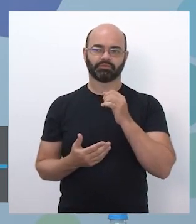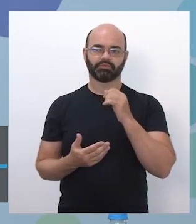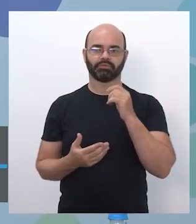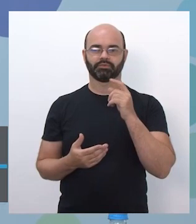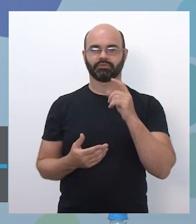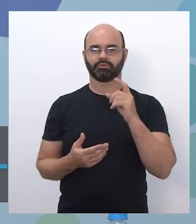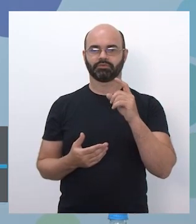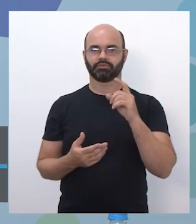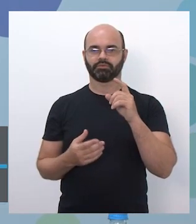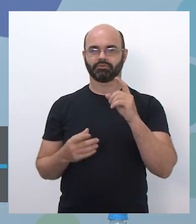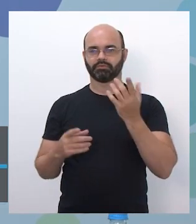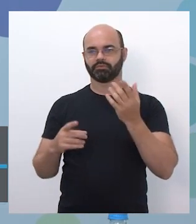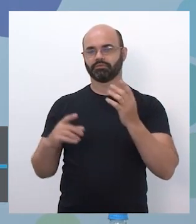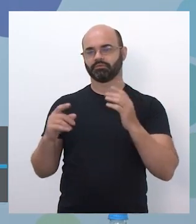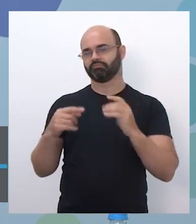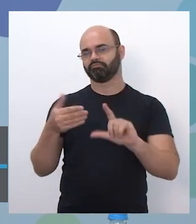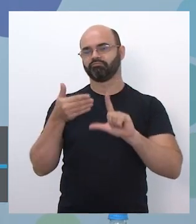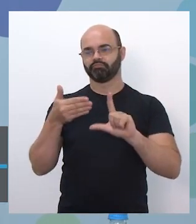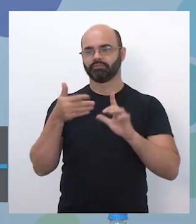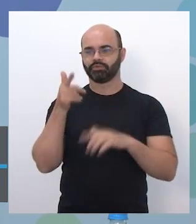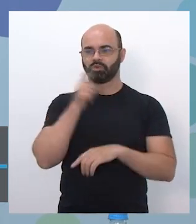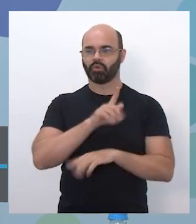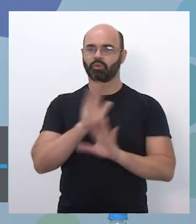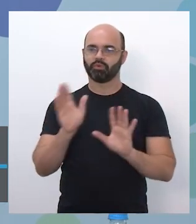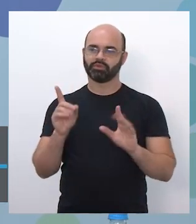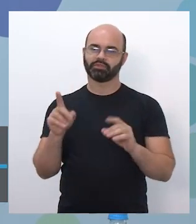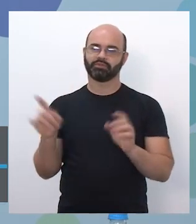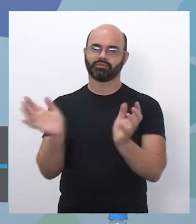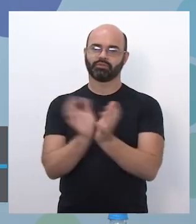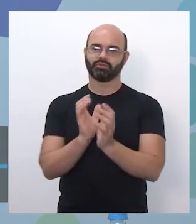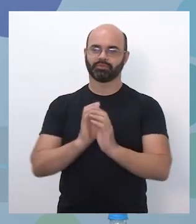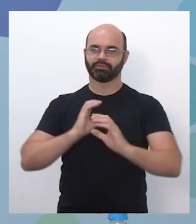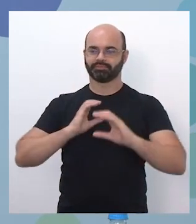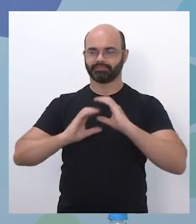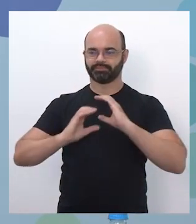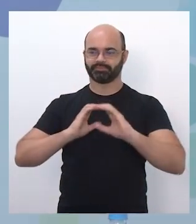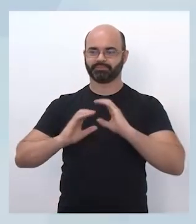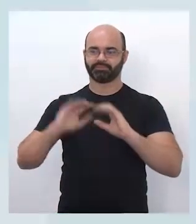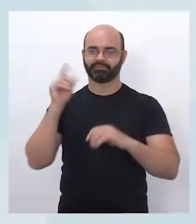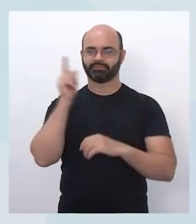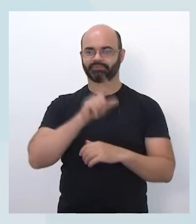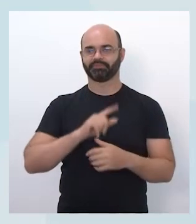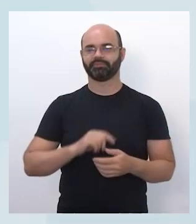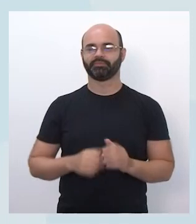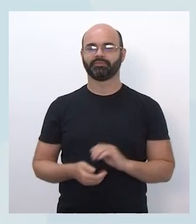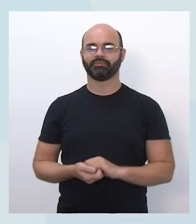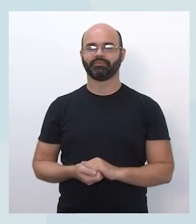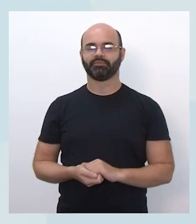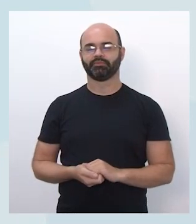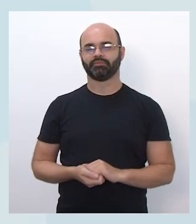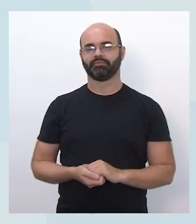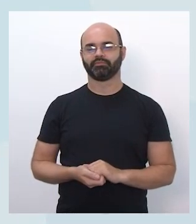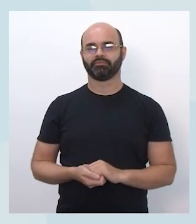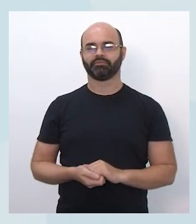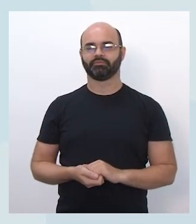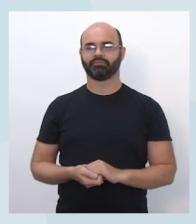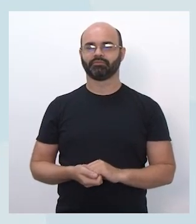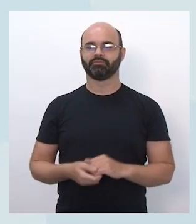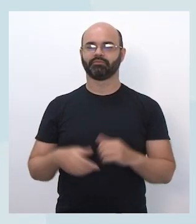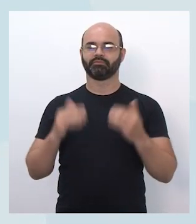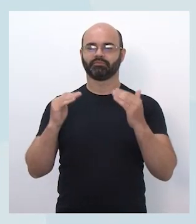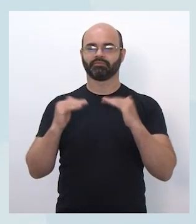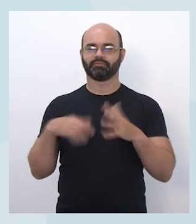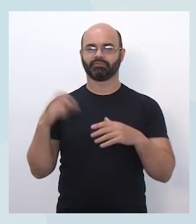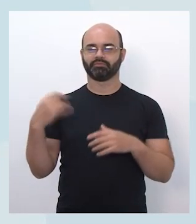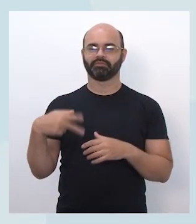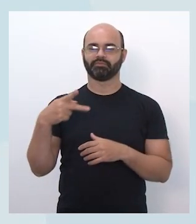realizar essas videoconferências, essa orientação de estudos com o seu grupo. Como eu já disse aí para vocês, o POE terá por grupo